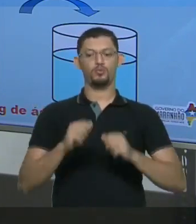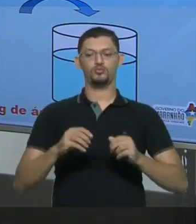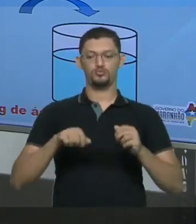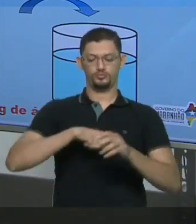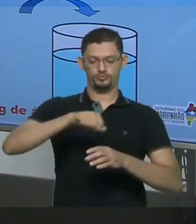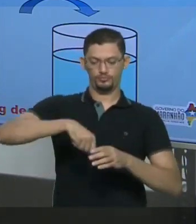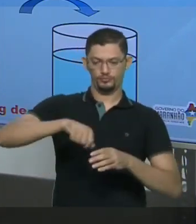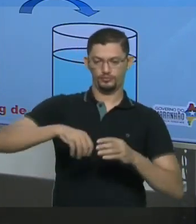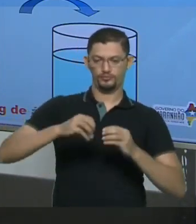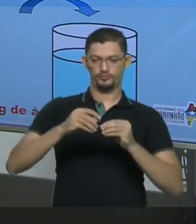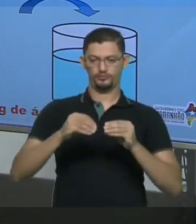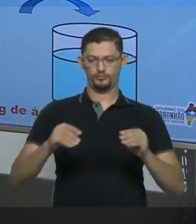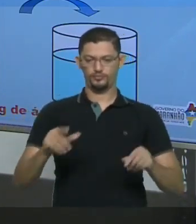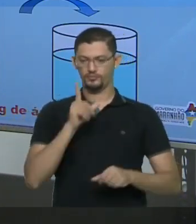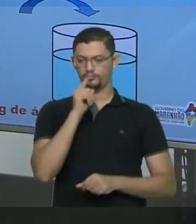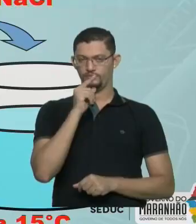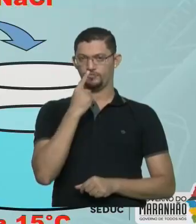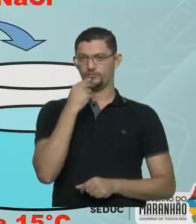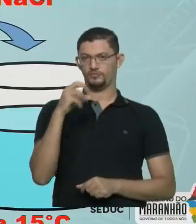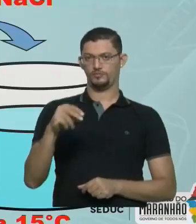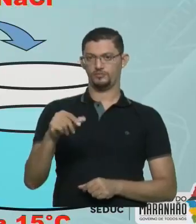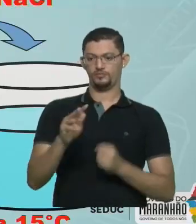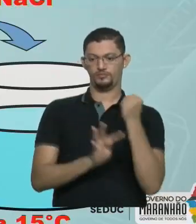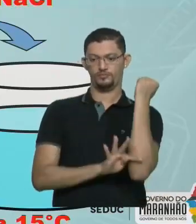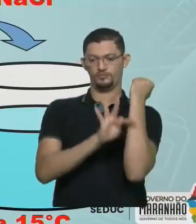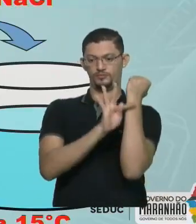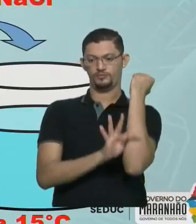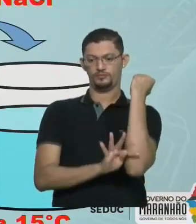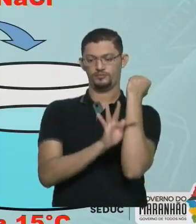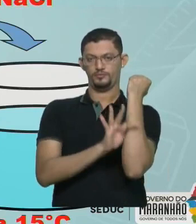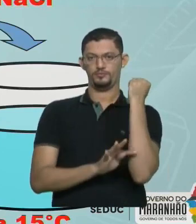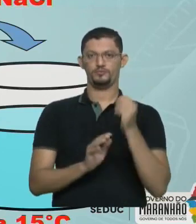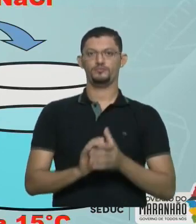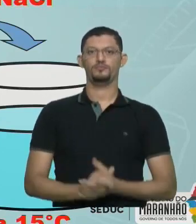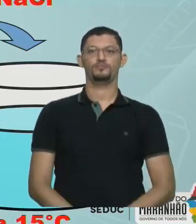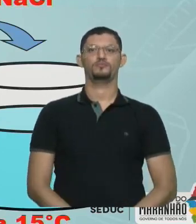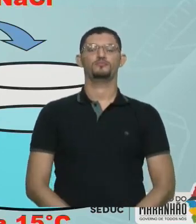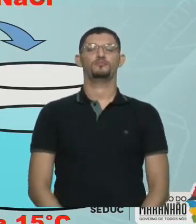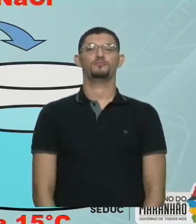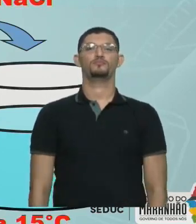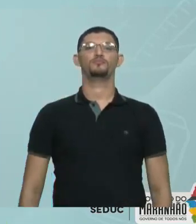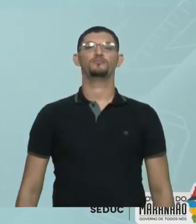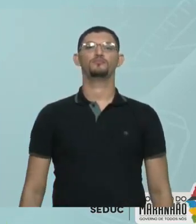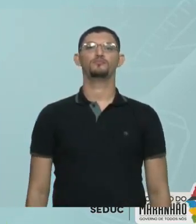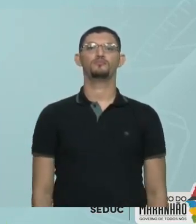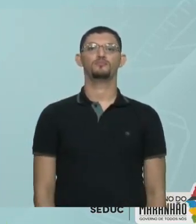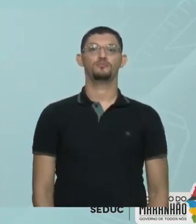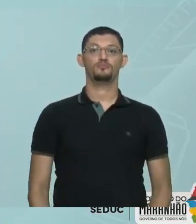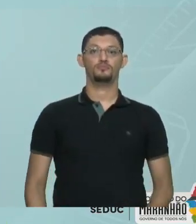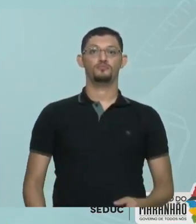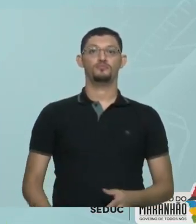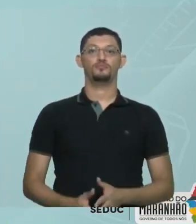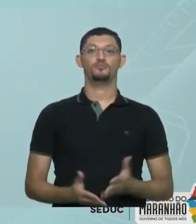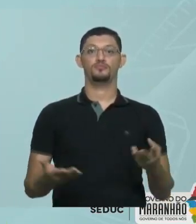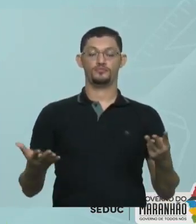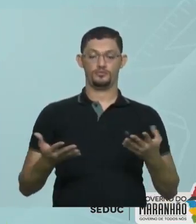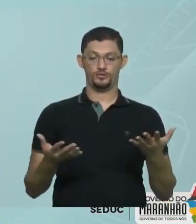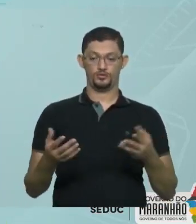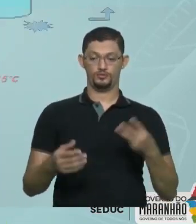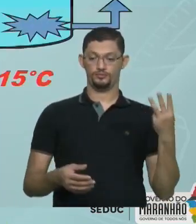Dissolver Naquela quantidade De água E naquela temperatura A solução É saturada E aí No terceiro caso